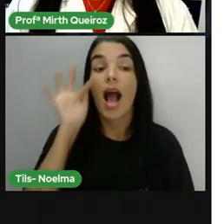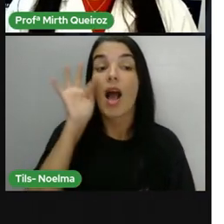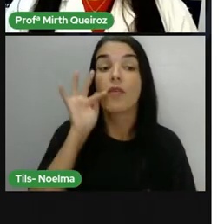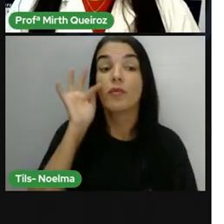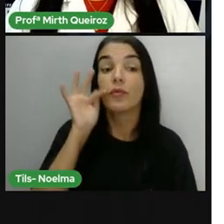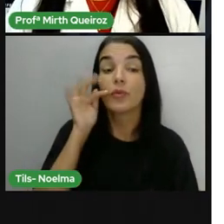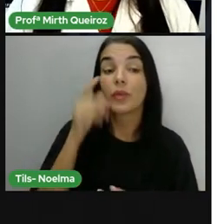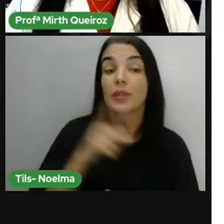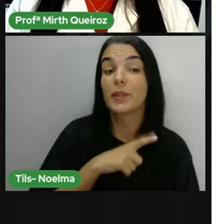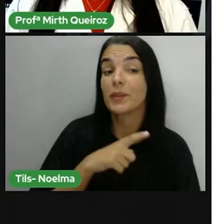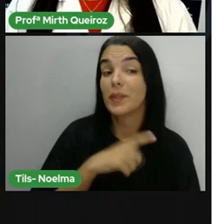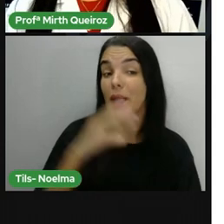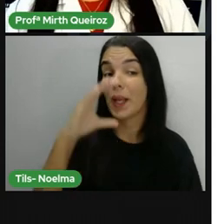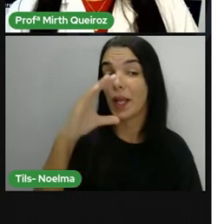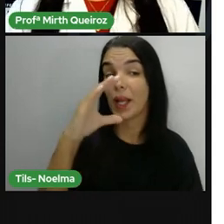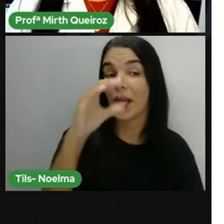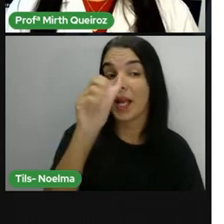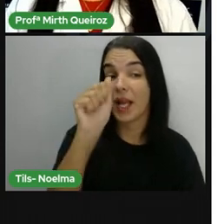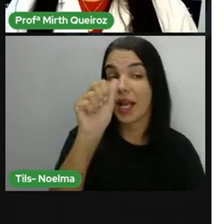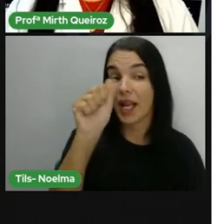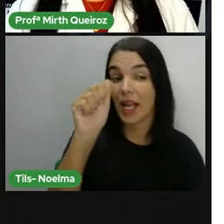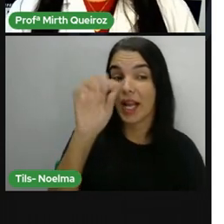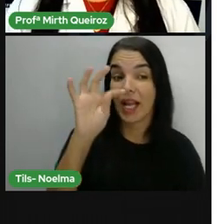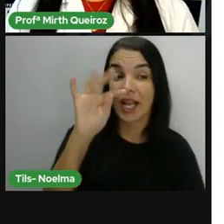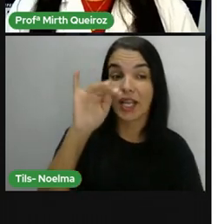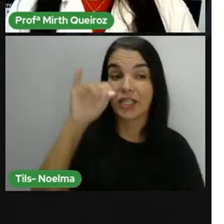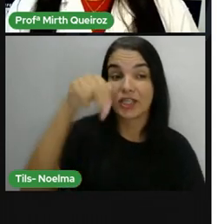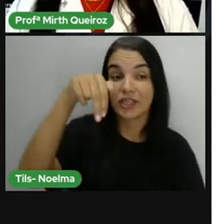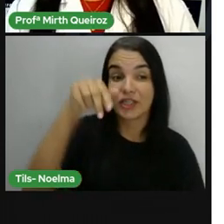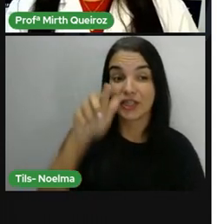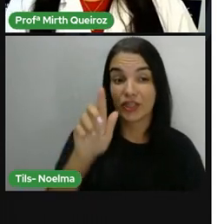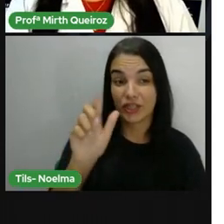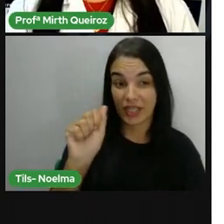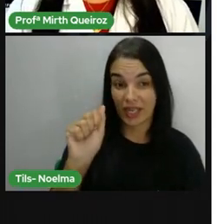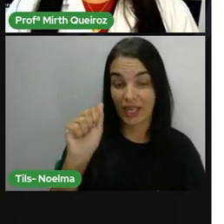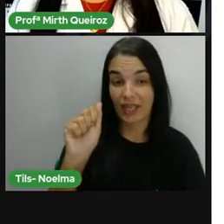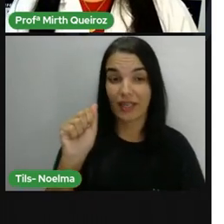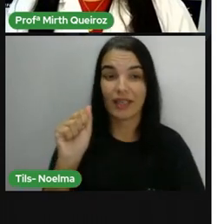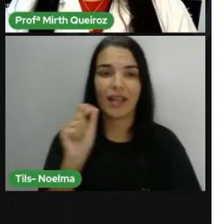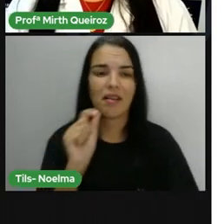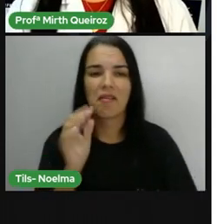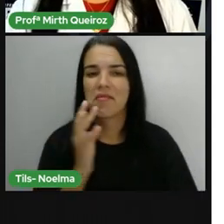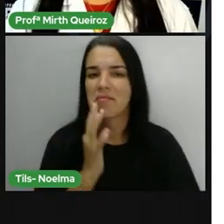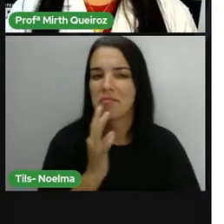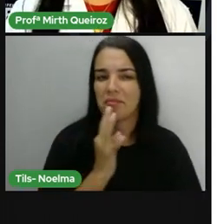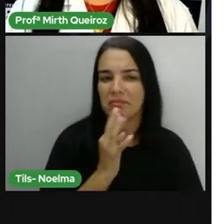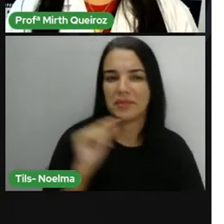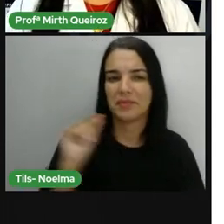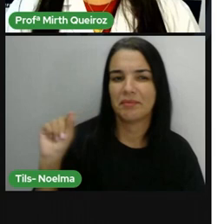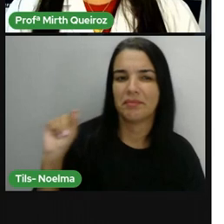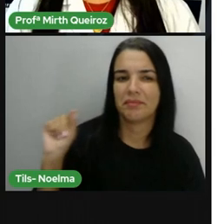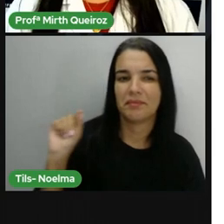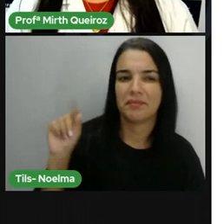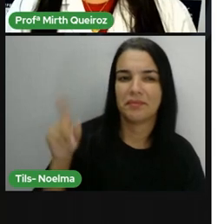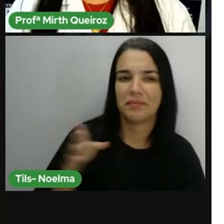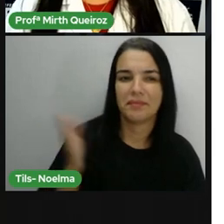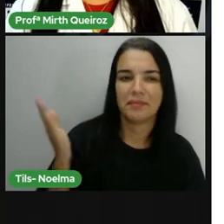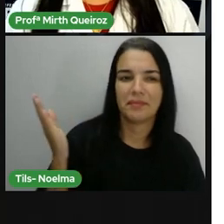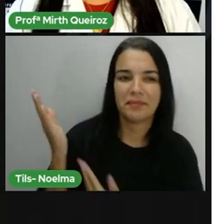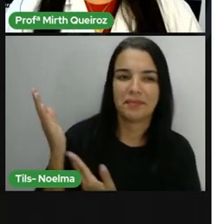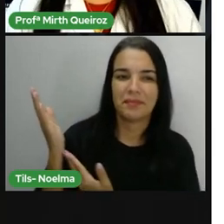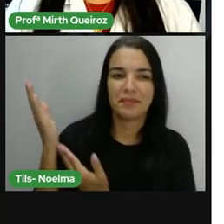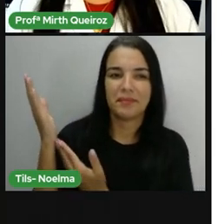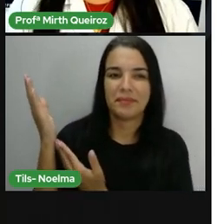E aí a gente vem conhecendo, né? Algumas frutas da caatinga. Quem é que conhece essa fruta aí que está ao lado?